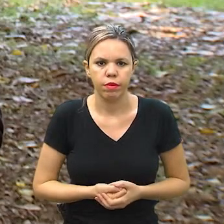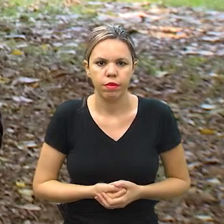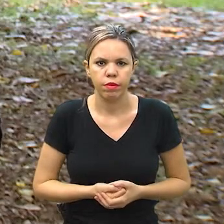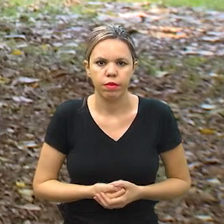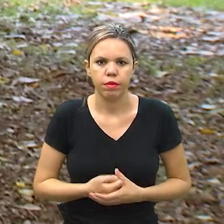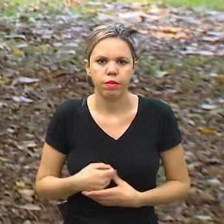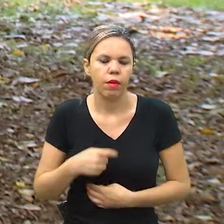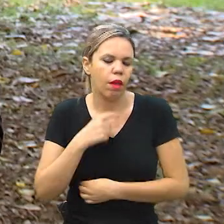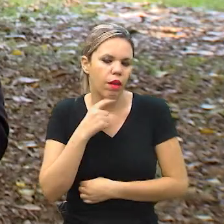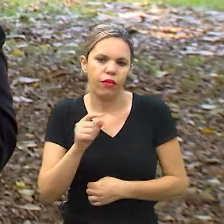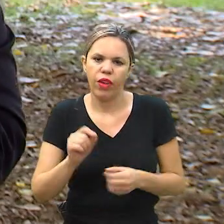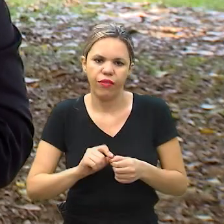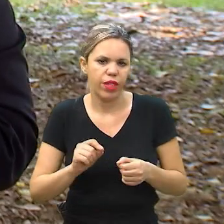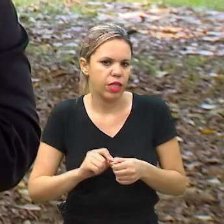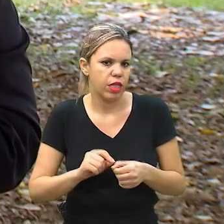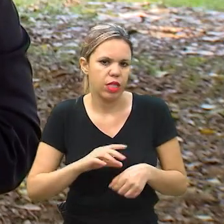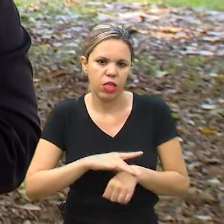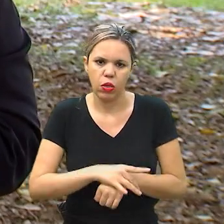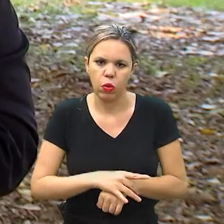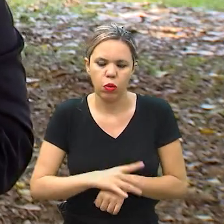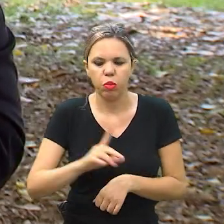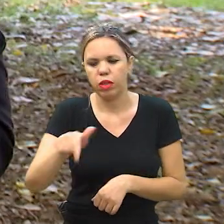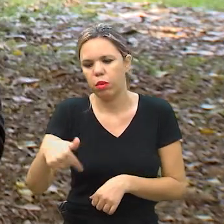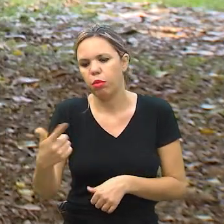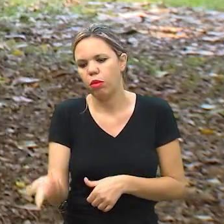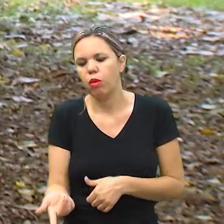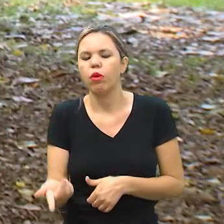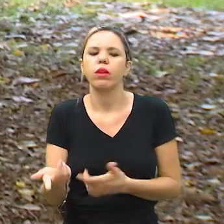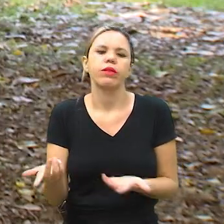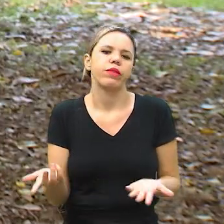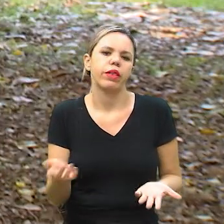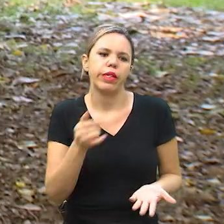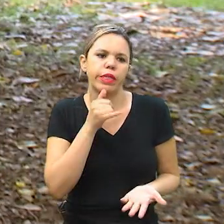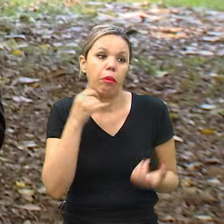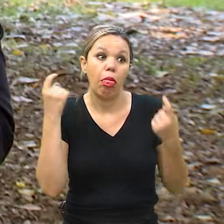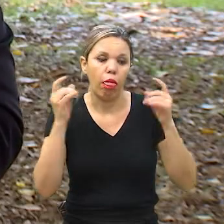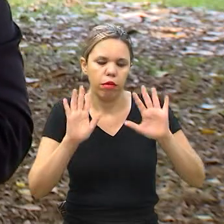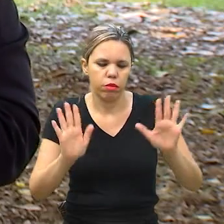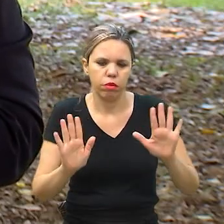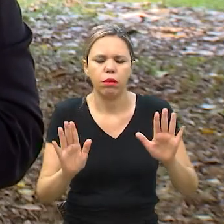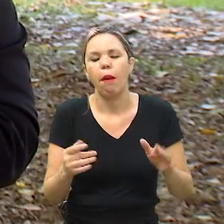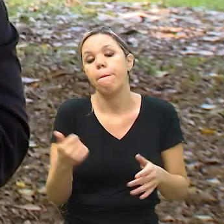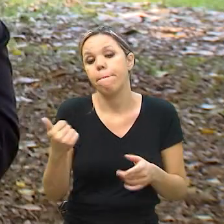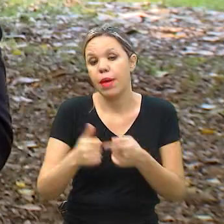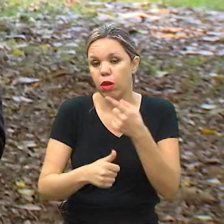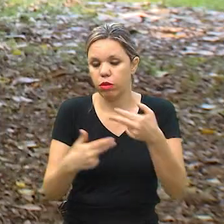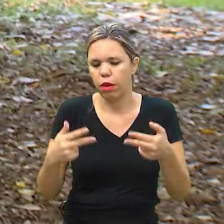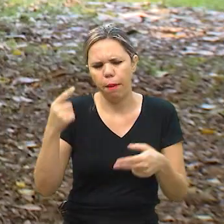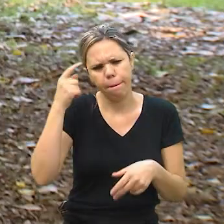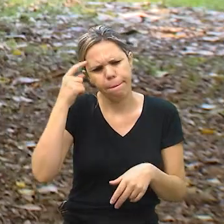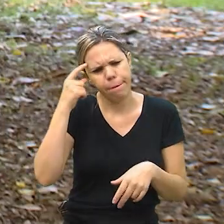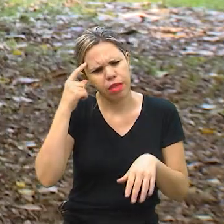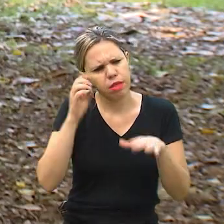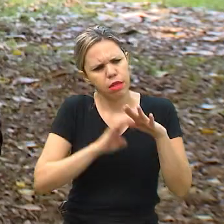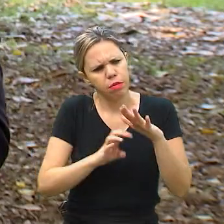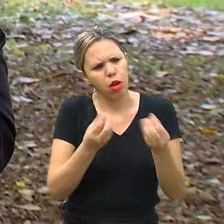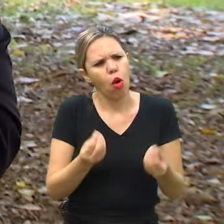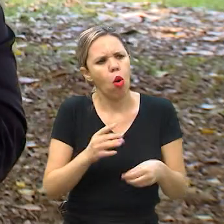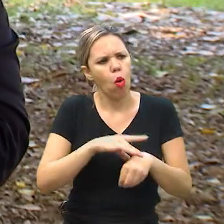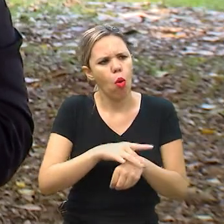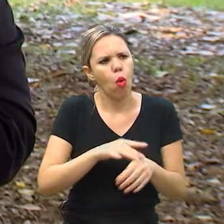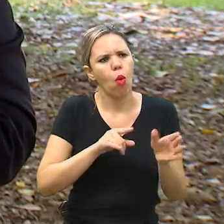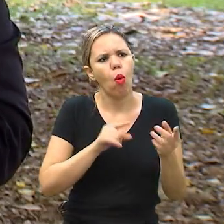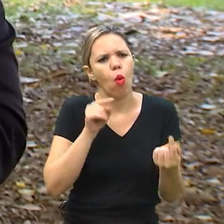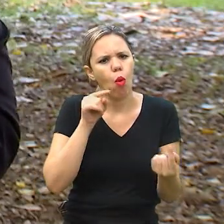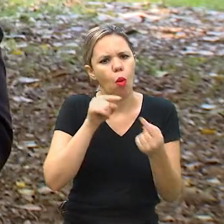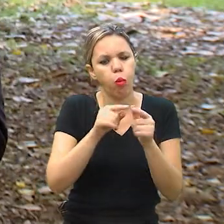Ninguém faz um seguro para ficar inseguro. Então, o primeiro ponto é justamente entender o lastro da seguradora. Entender